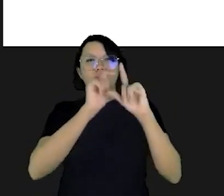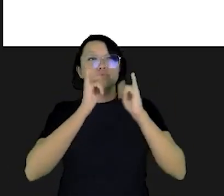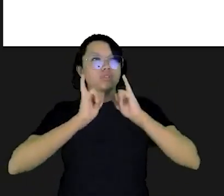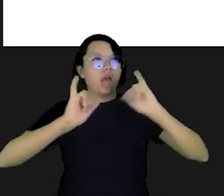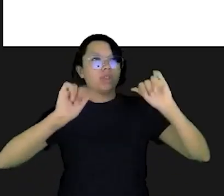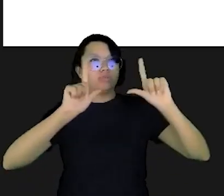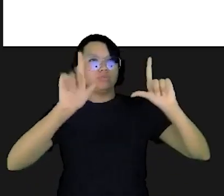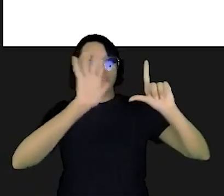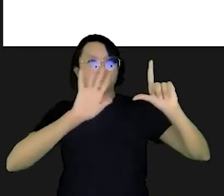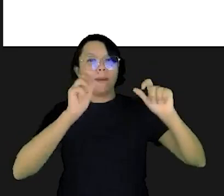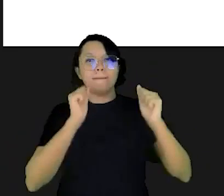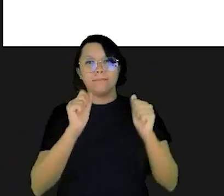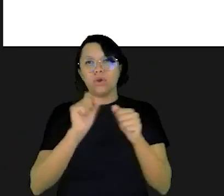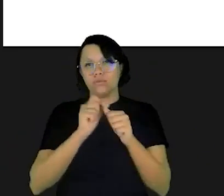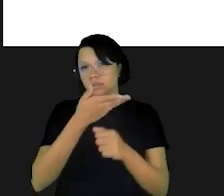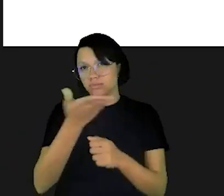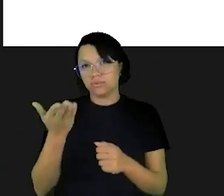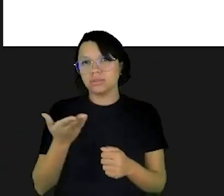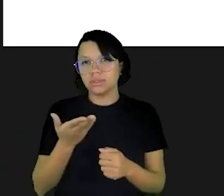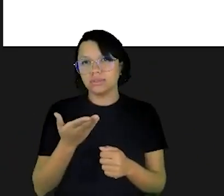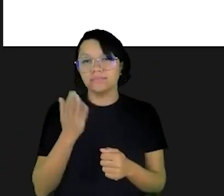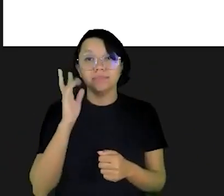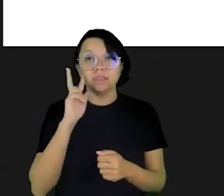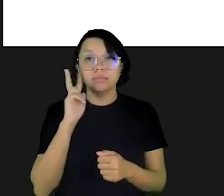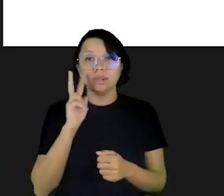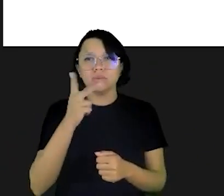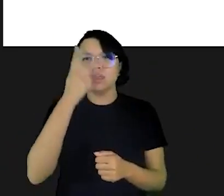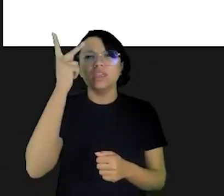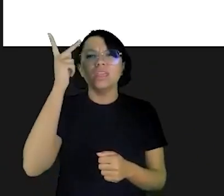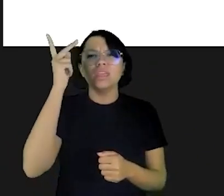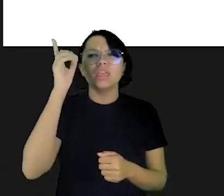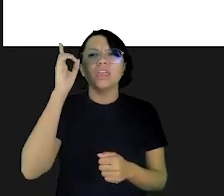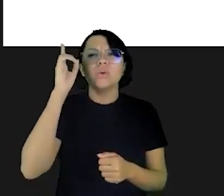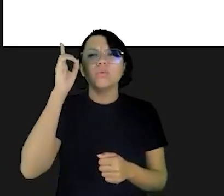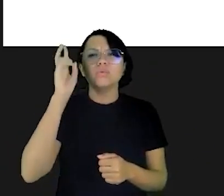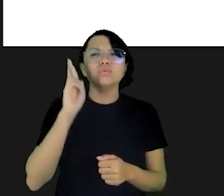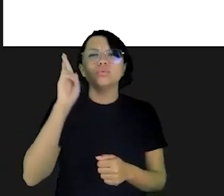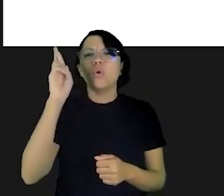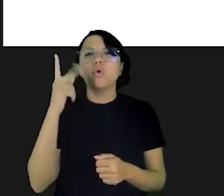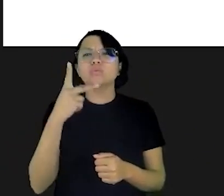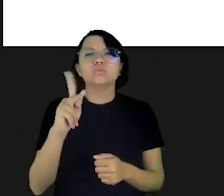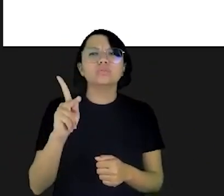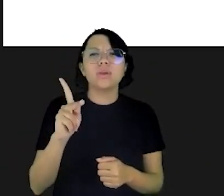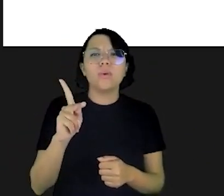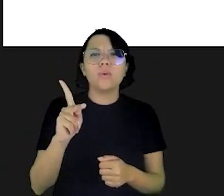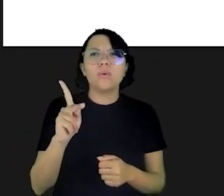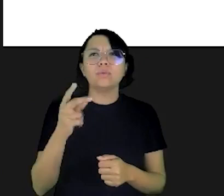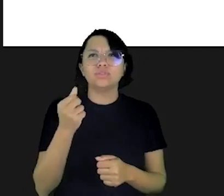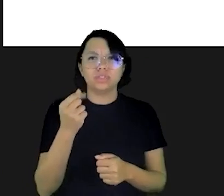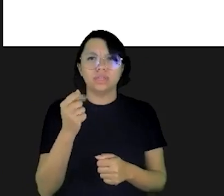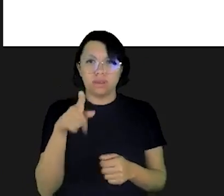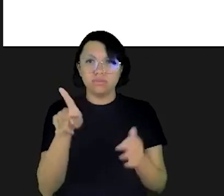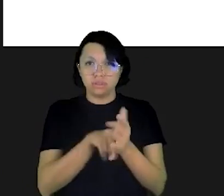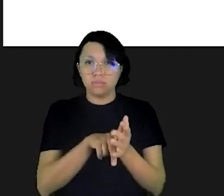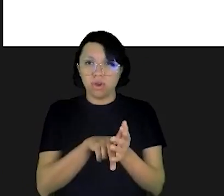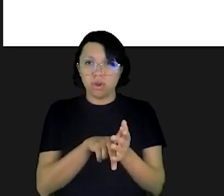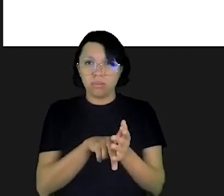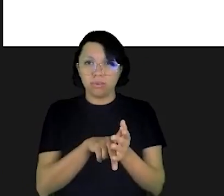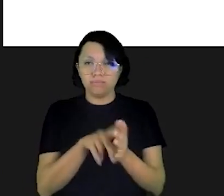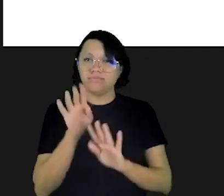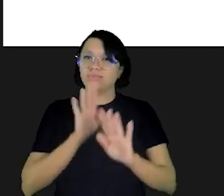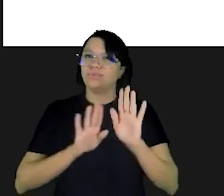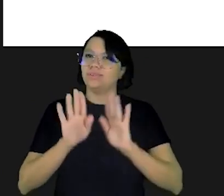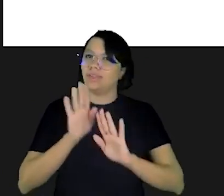do que o marketing pode fazer com você sempre lembrando que quem é dono do seu dinheiro se é você